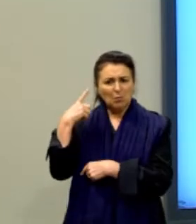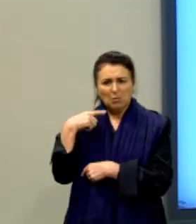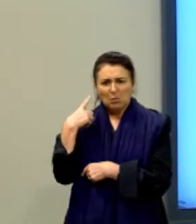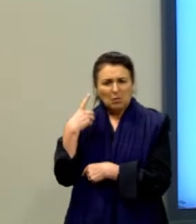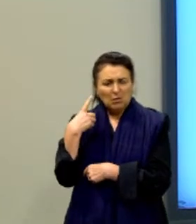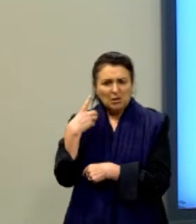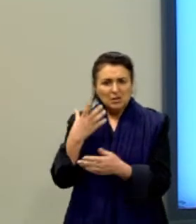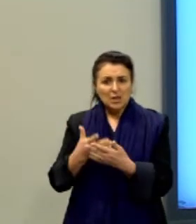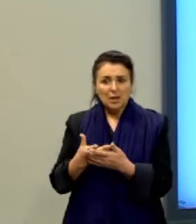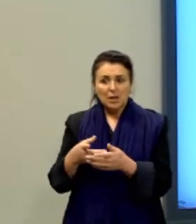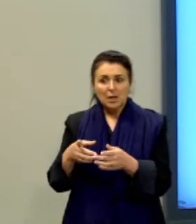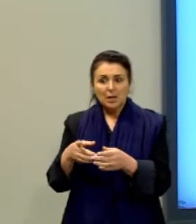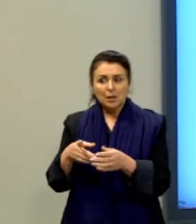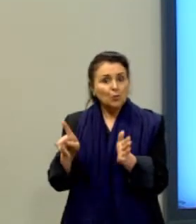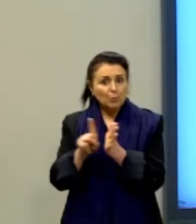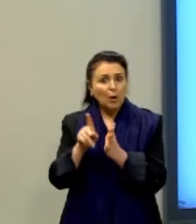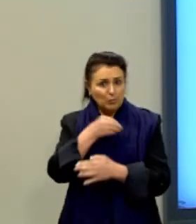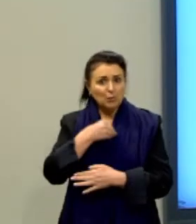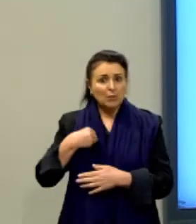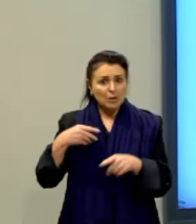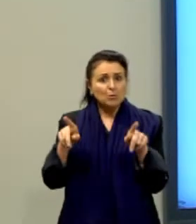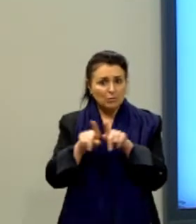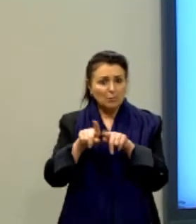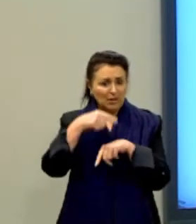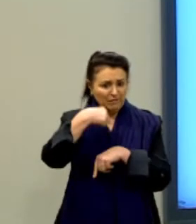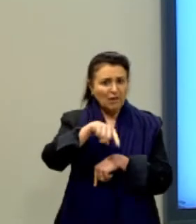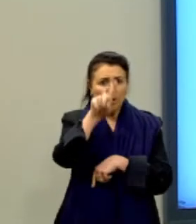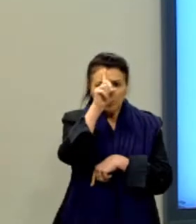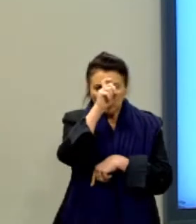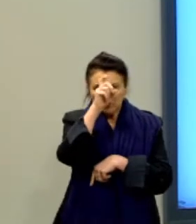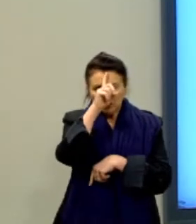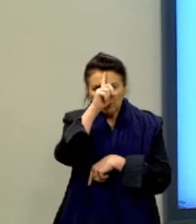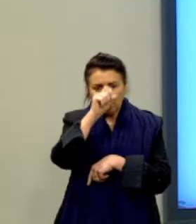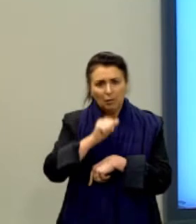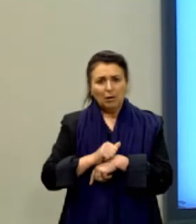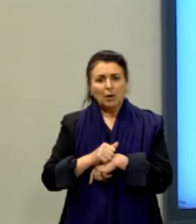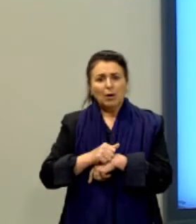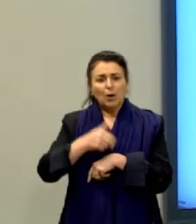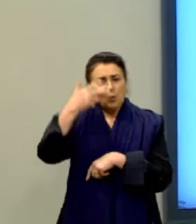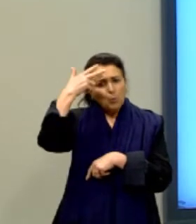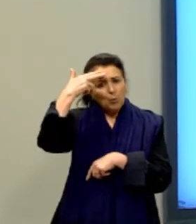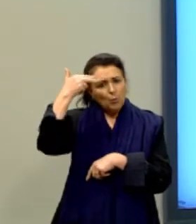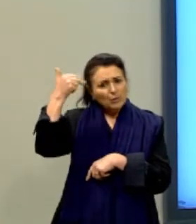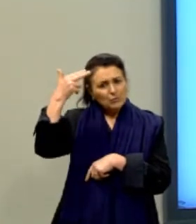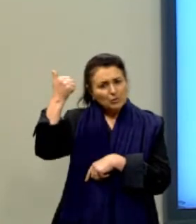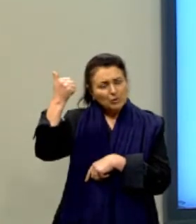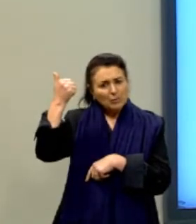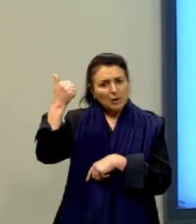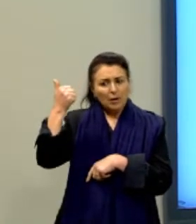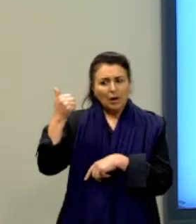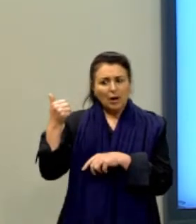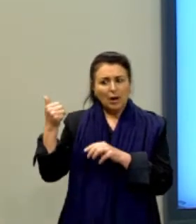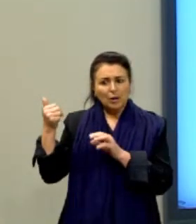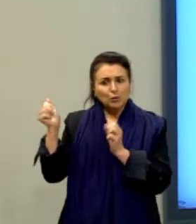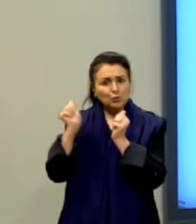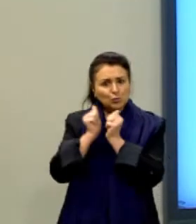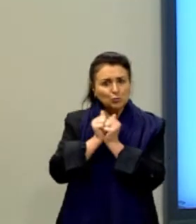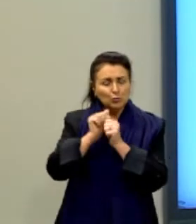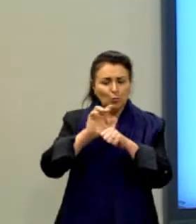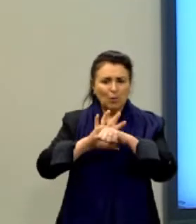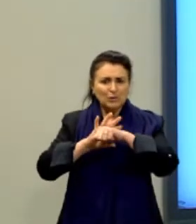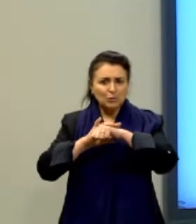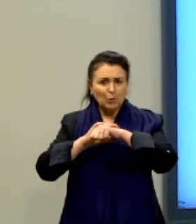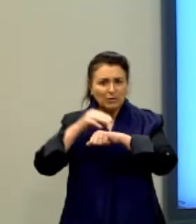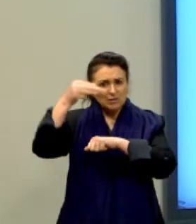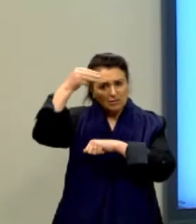sanidade mental. Não distante da ficção, o estigma associado às doenças mentais é algo